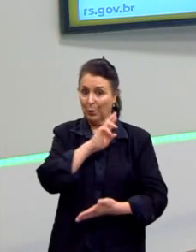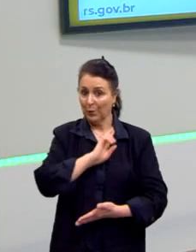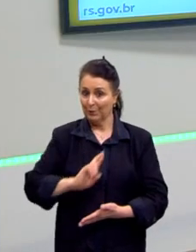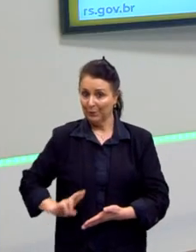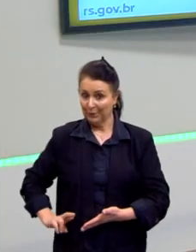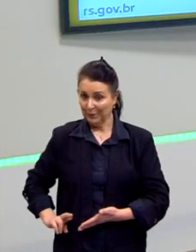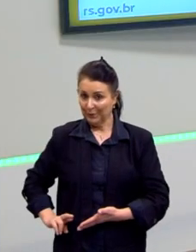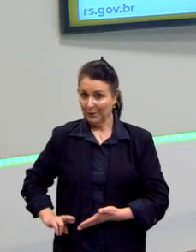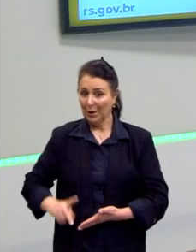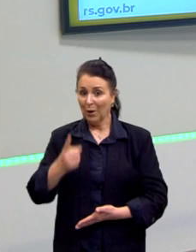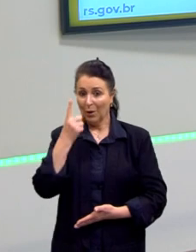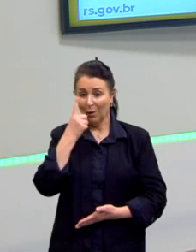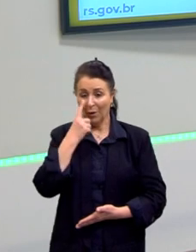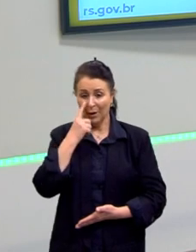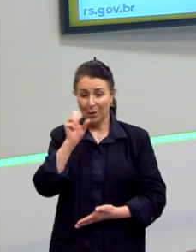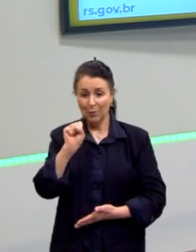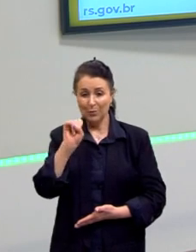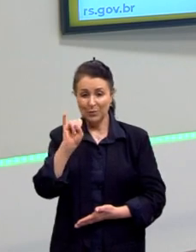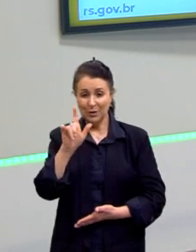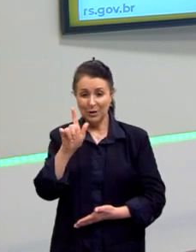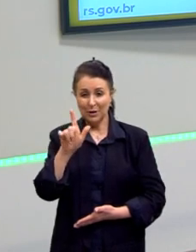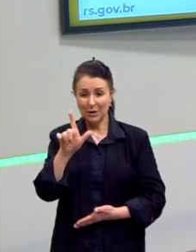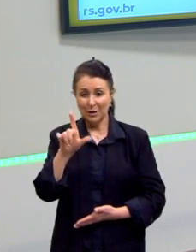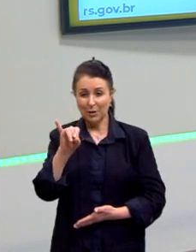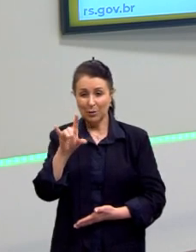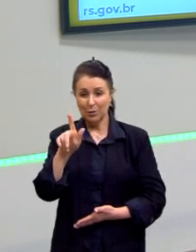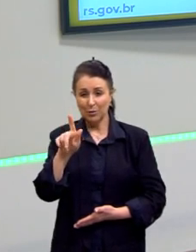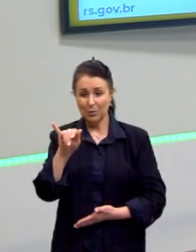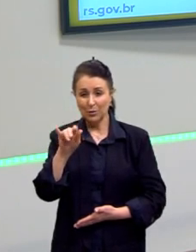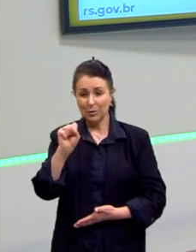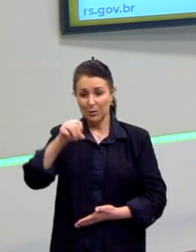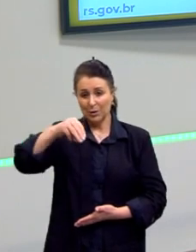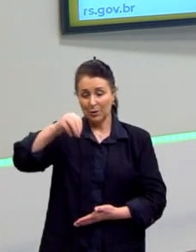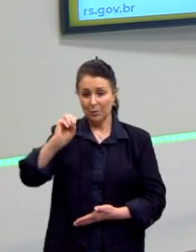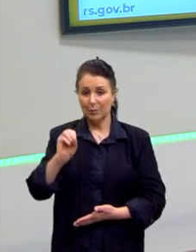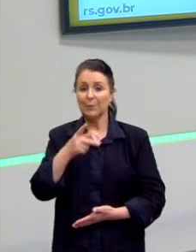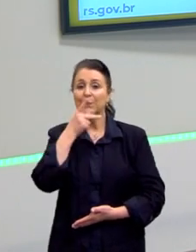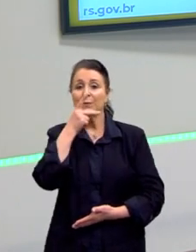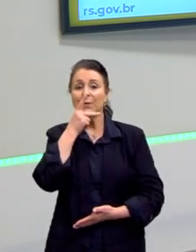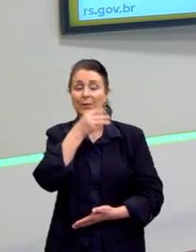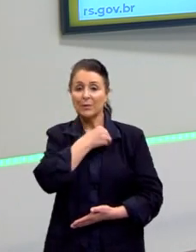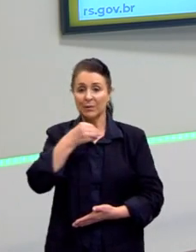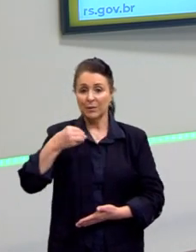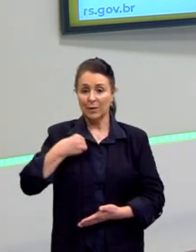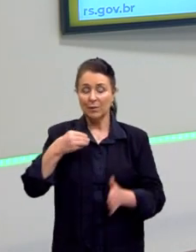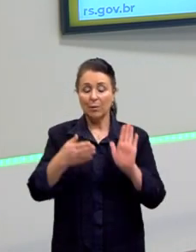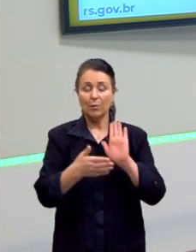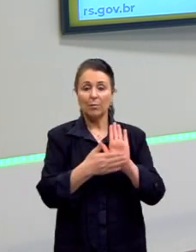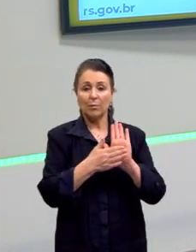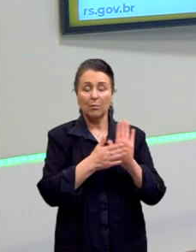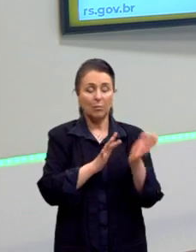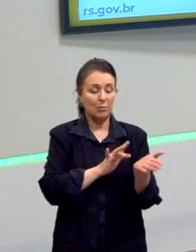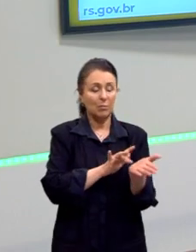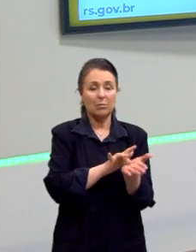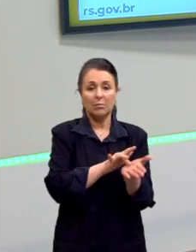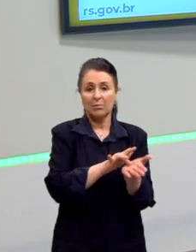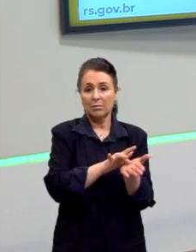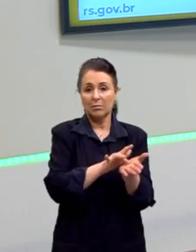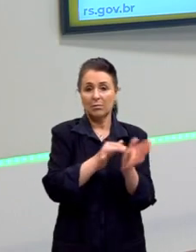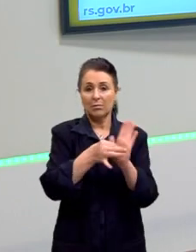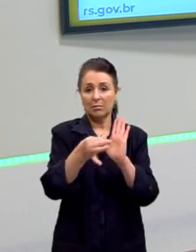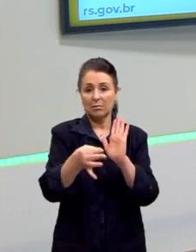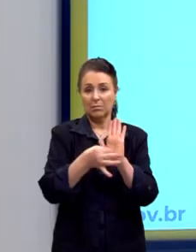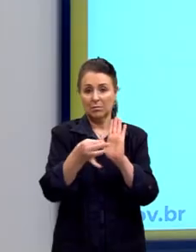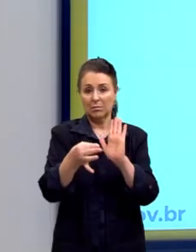silogismo, ele é falacioso. Portanto, Platão é um médico, é uma proposição falsa. É argumento